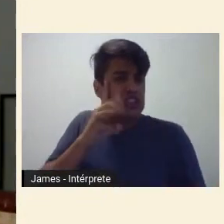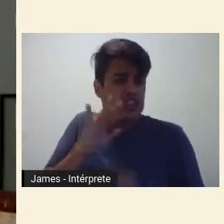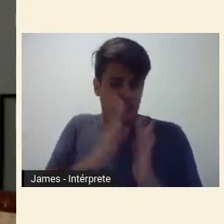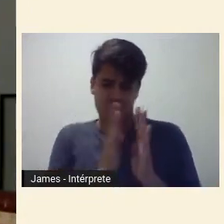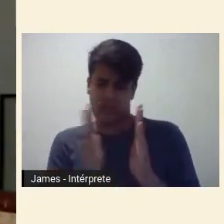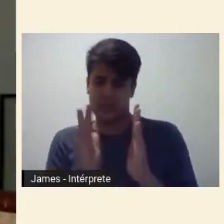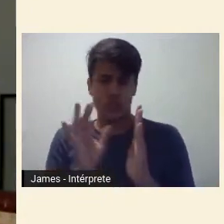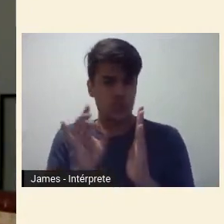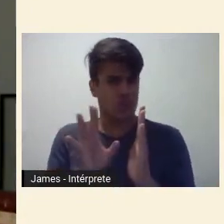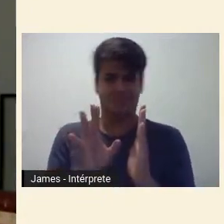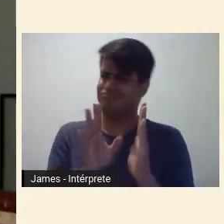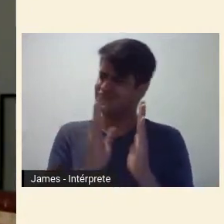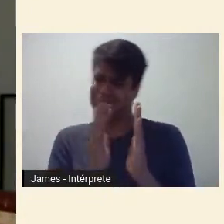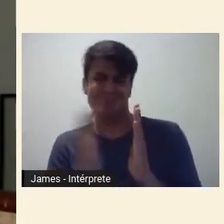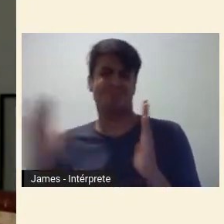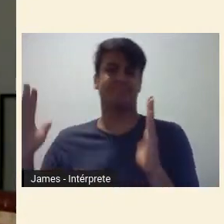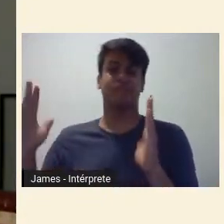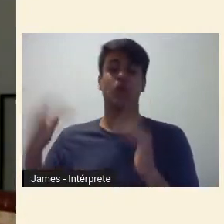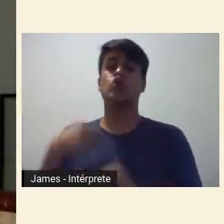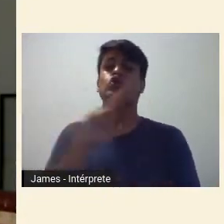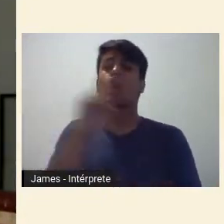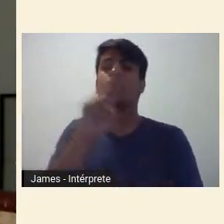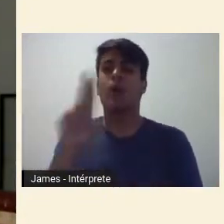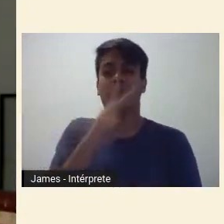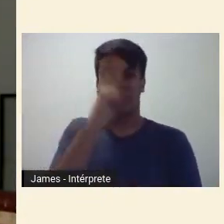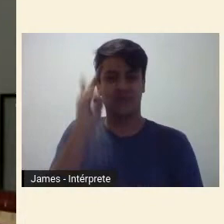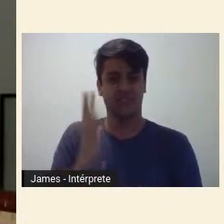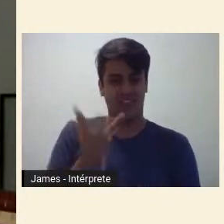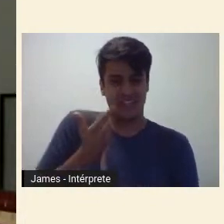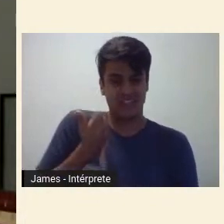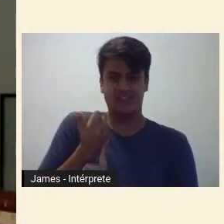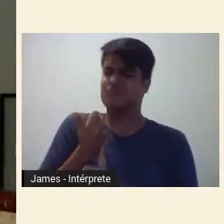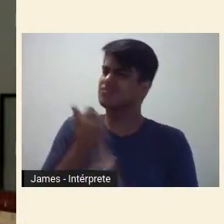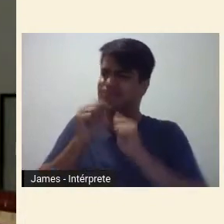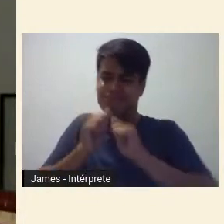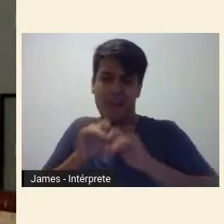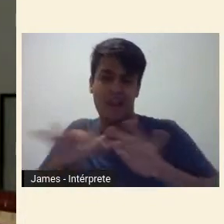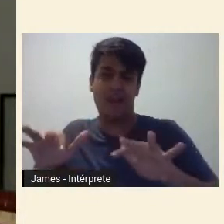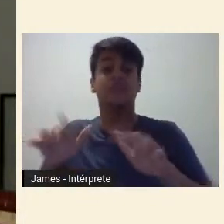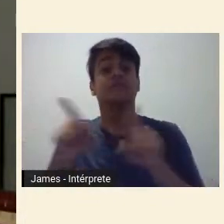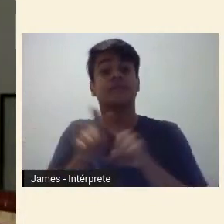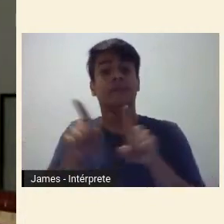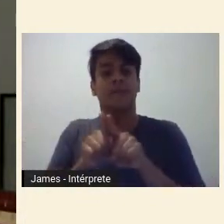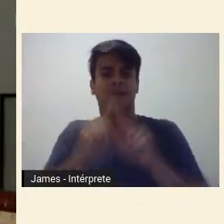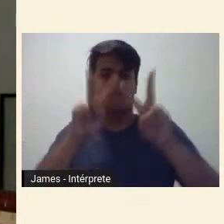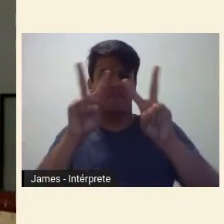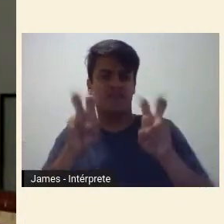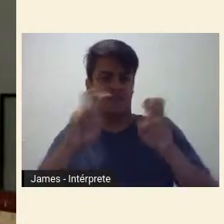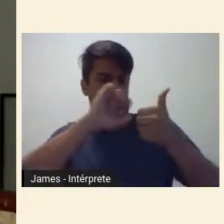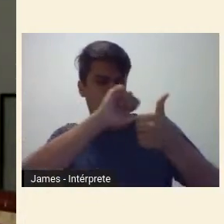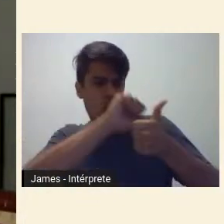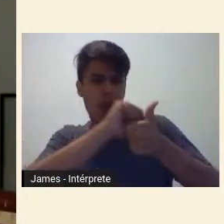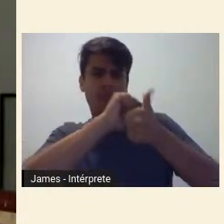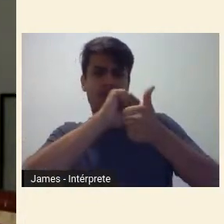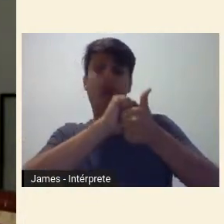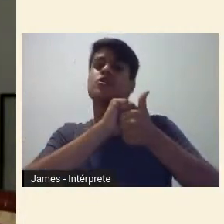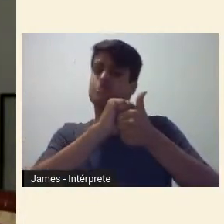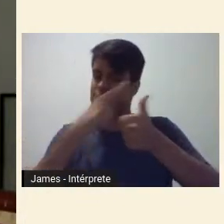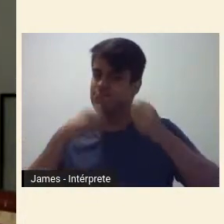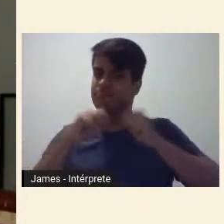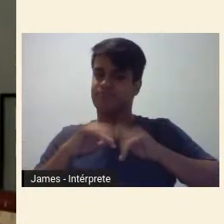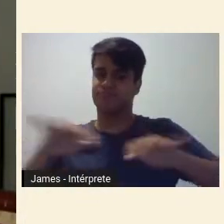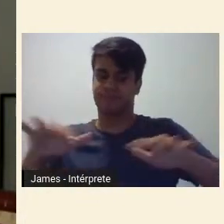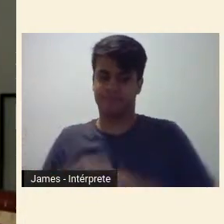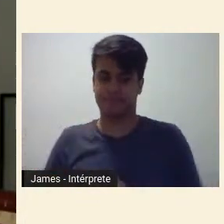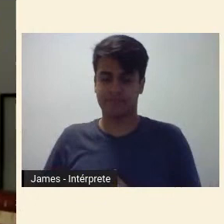envolvidos, as obras expostas ou até mesmo a qualidade de moderno ali em jogo. A Semana ainda está viva e incomoda